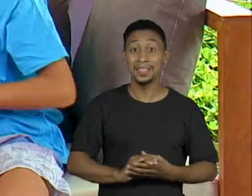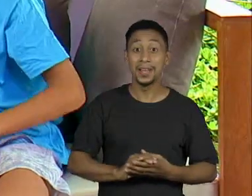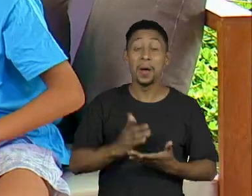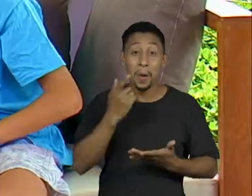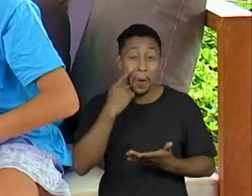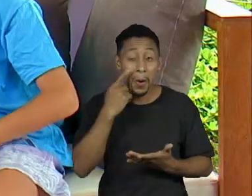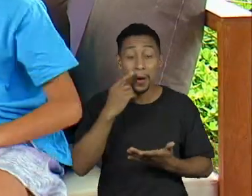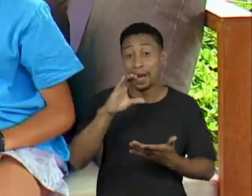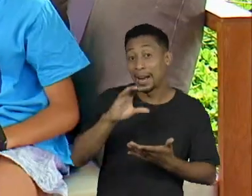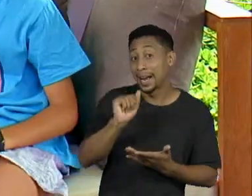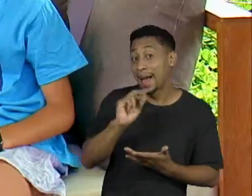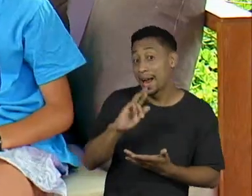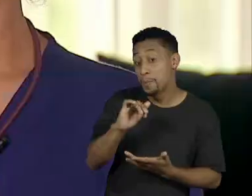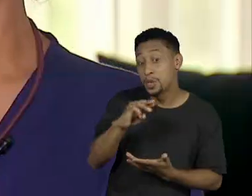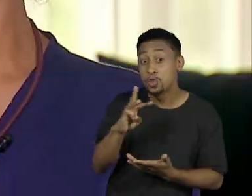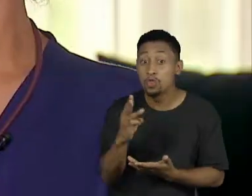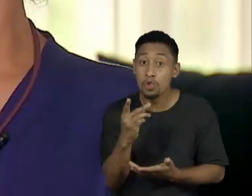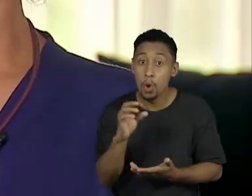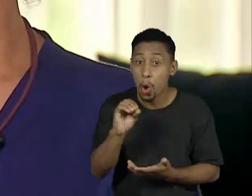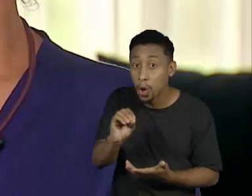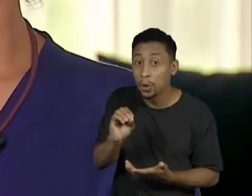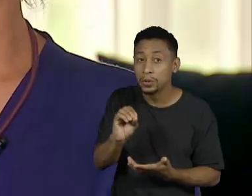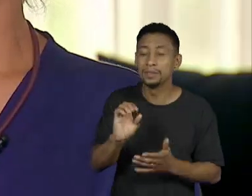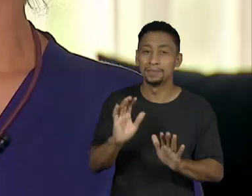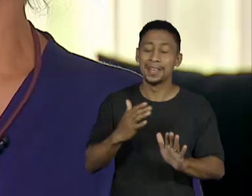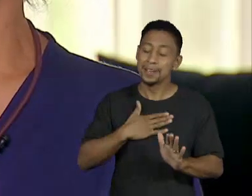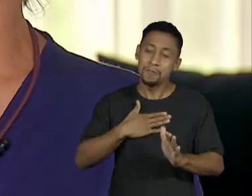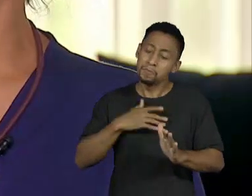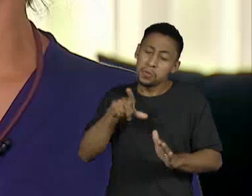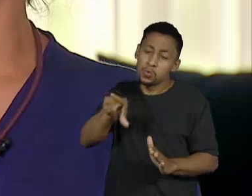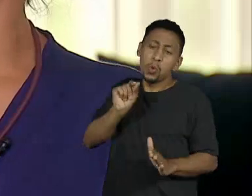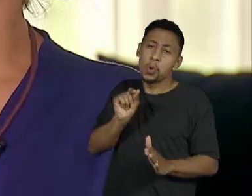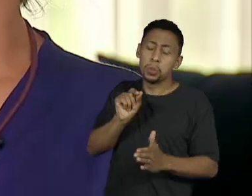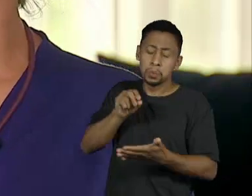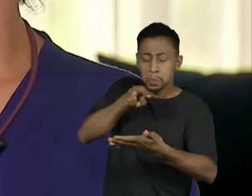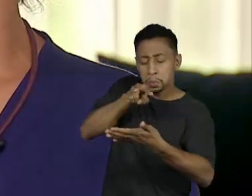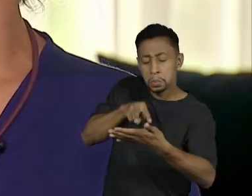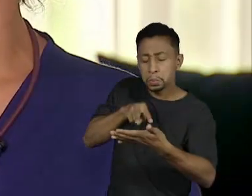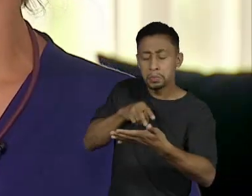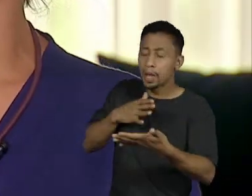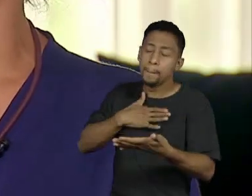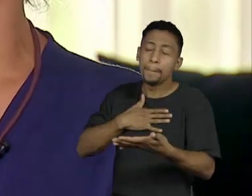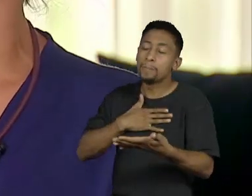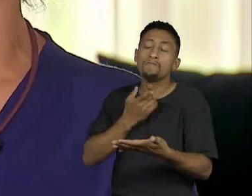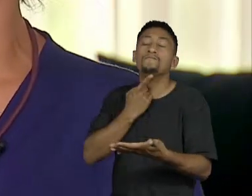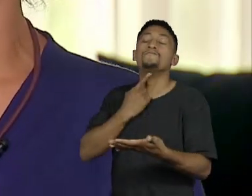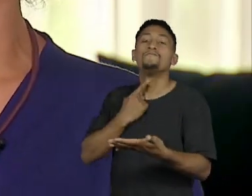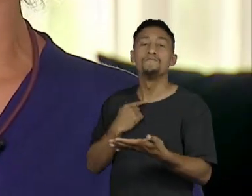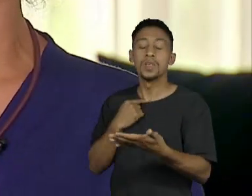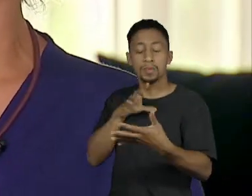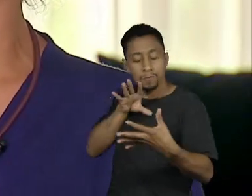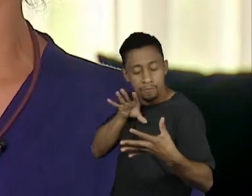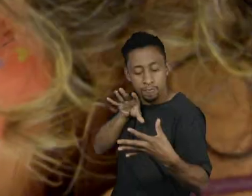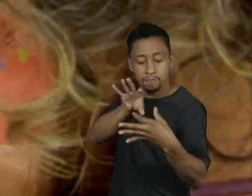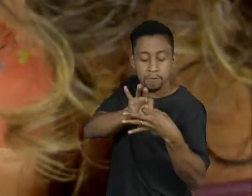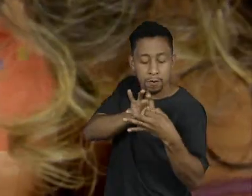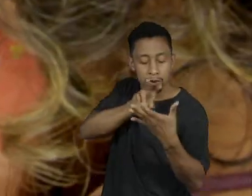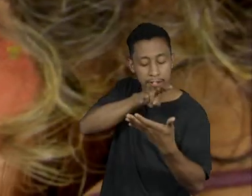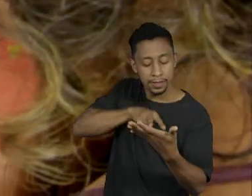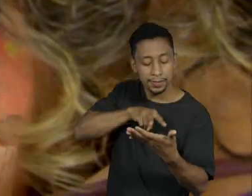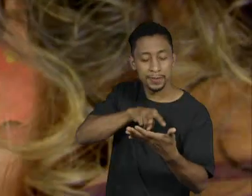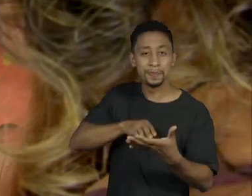Caraminholas! Eu escolho ler quando eu tenho vontade de ler, para que esse momento seja um momento de fato de conexão e de encontro entre a gente.